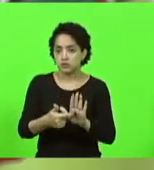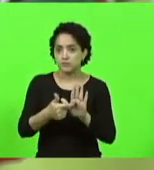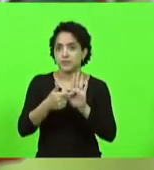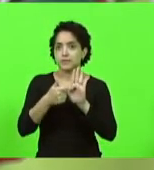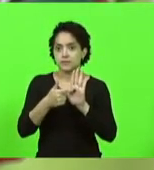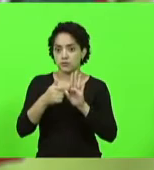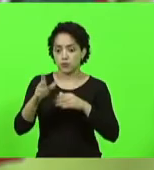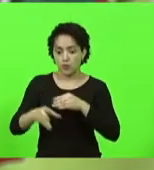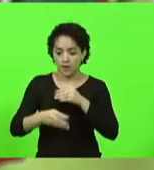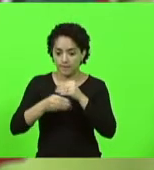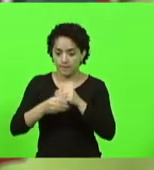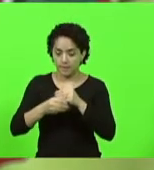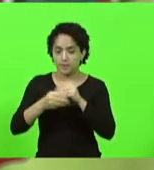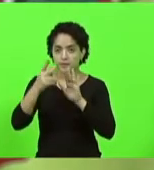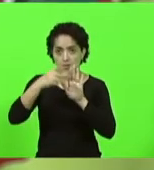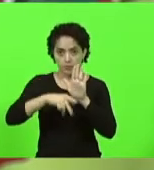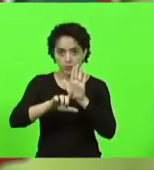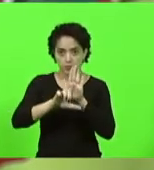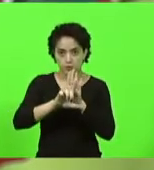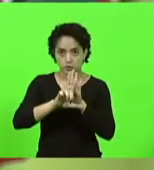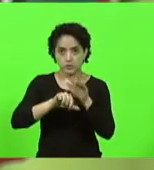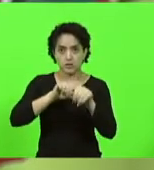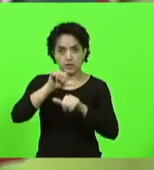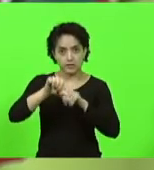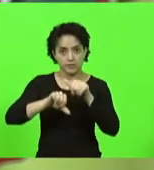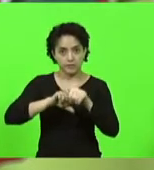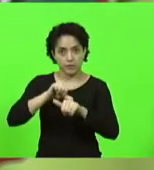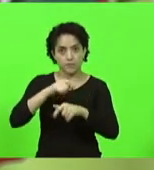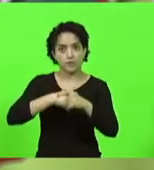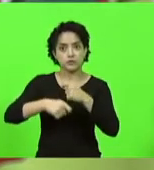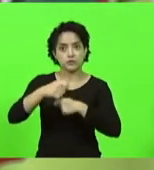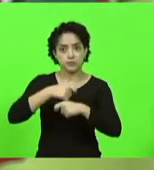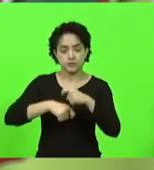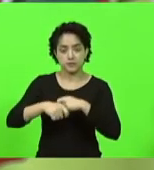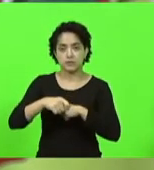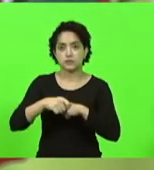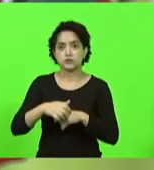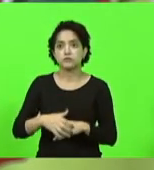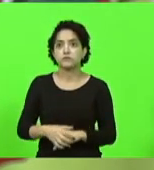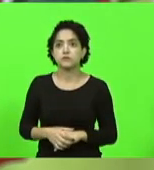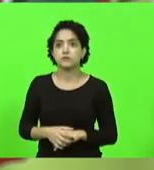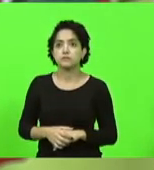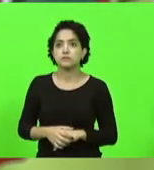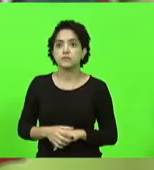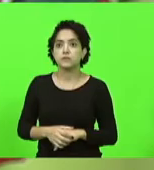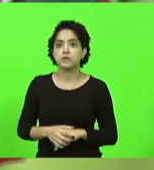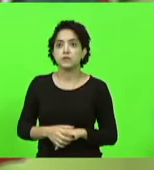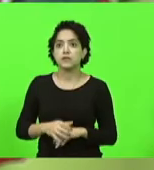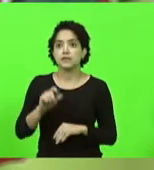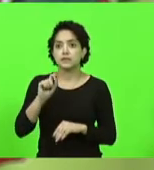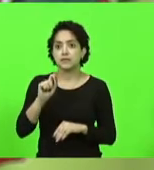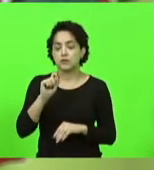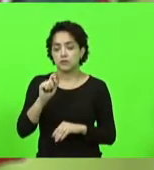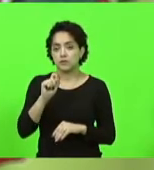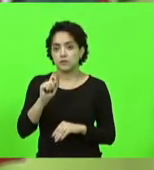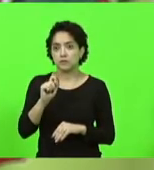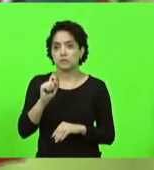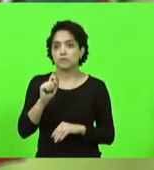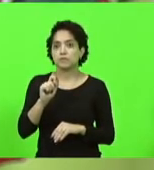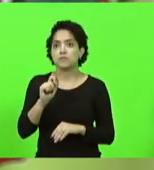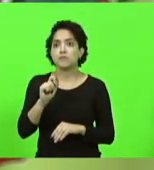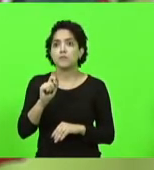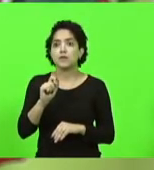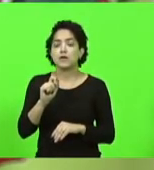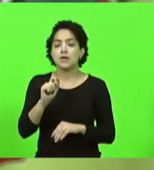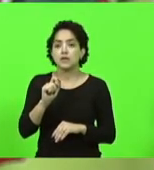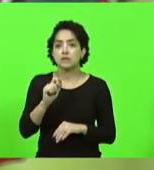uma emenda ao projeto de lei de reforma administrativa do governador que pauta ali a condição